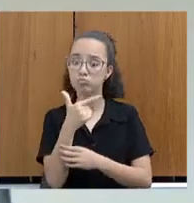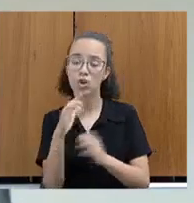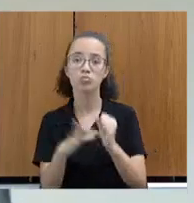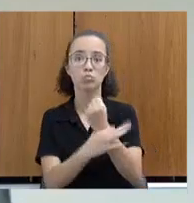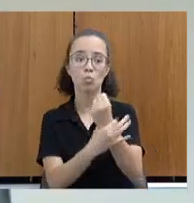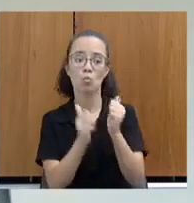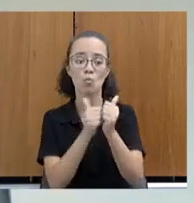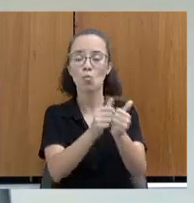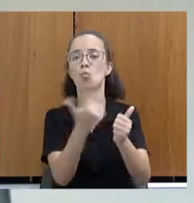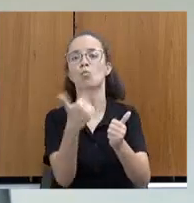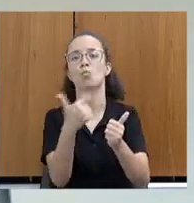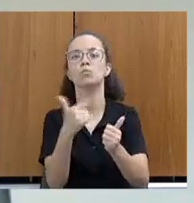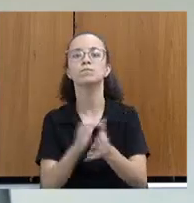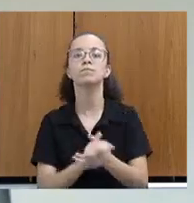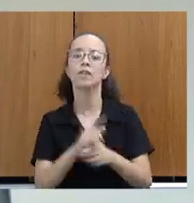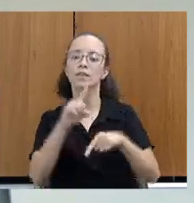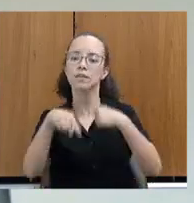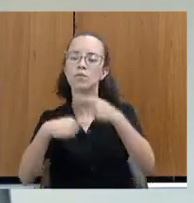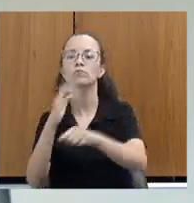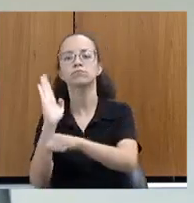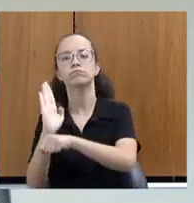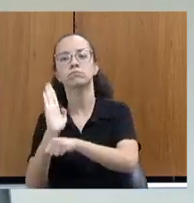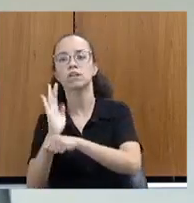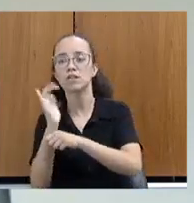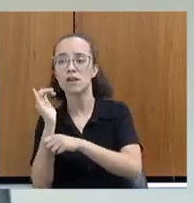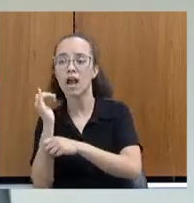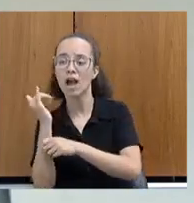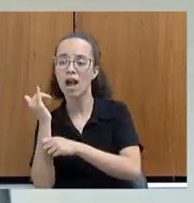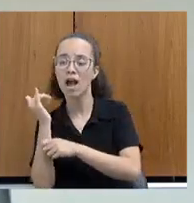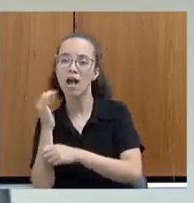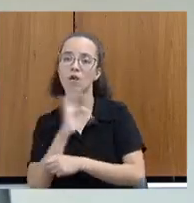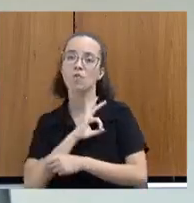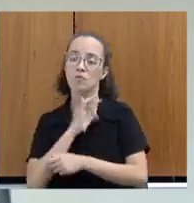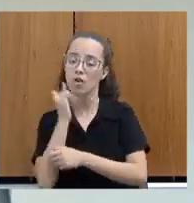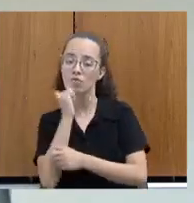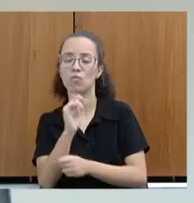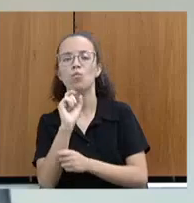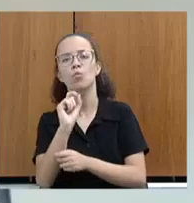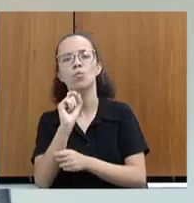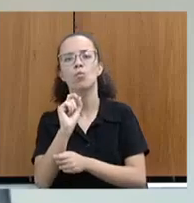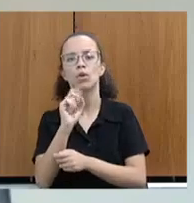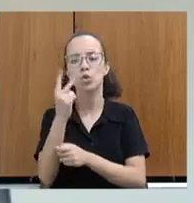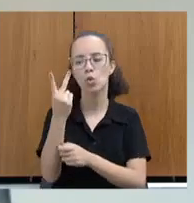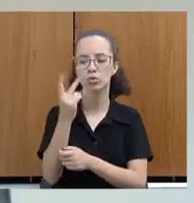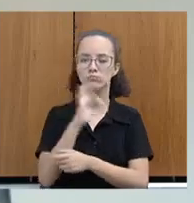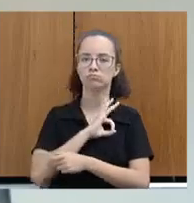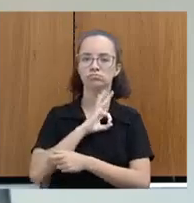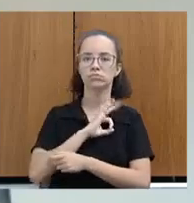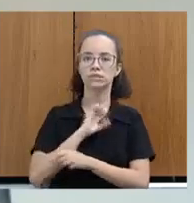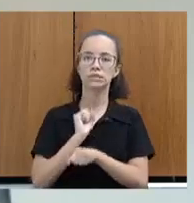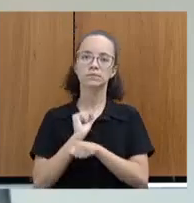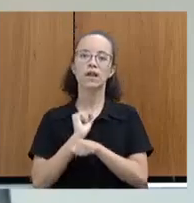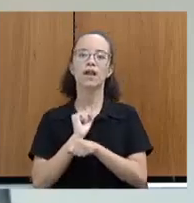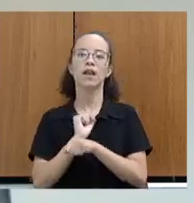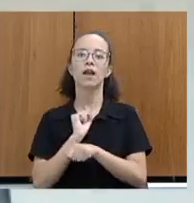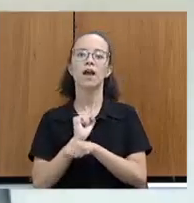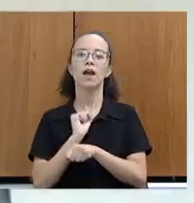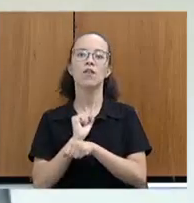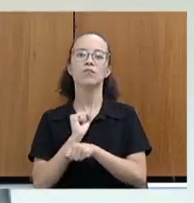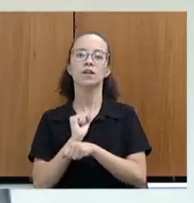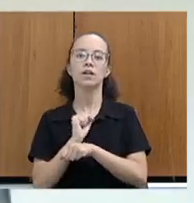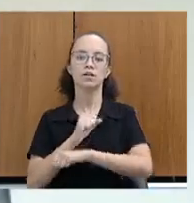No caminho próximo à cidade de Betim, foi informado pela Polícia Militar que uma guarnição com dois policiais aguardava Dom Vicente um